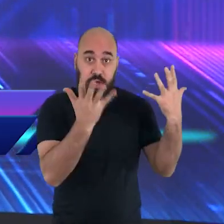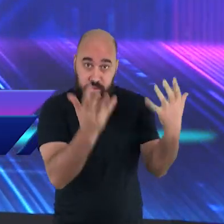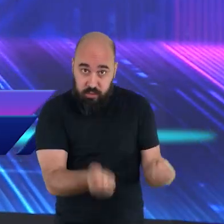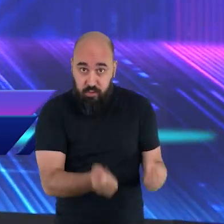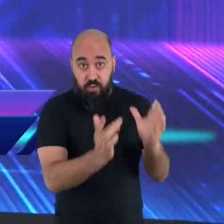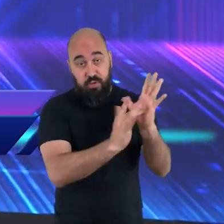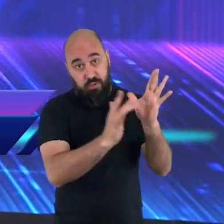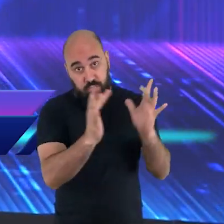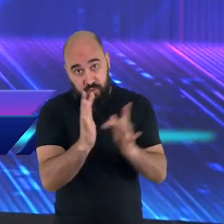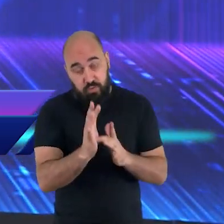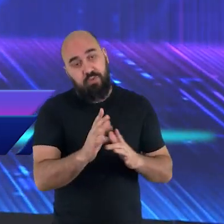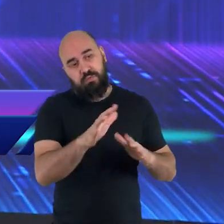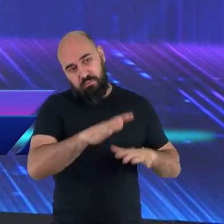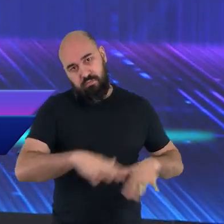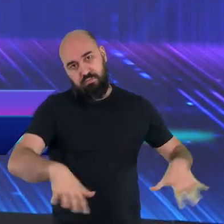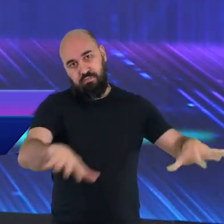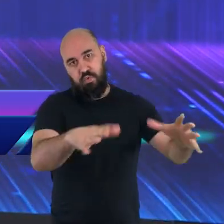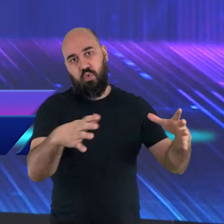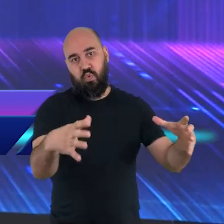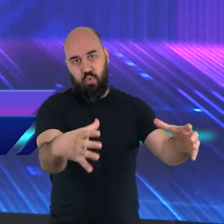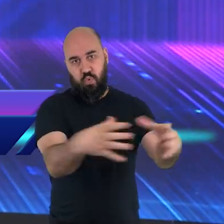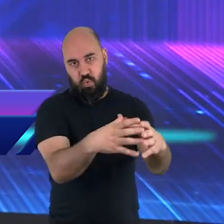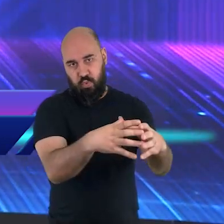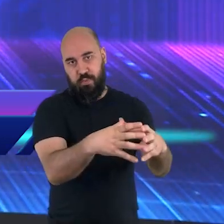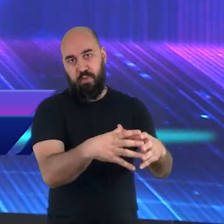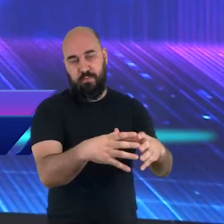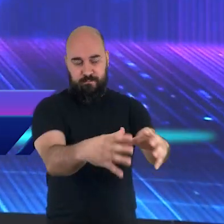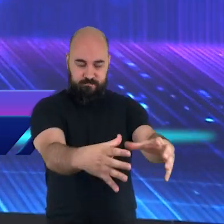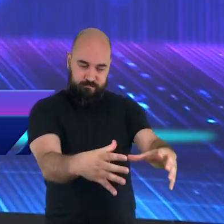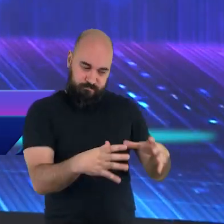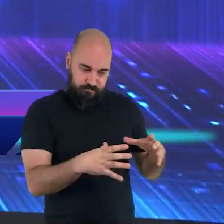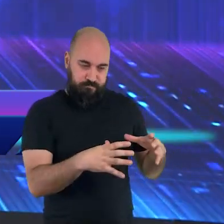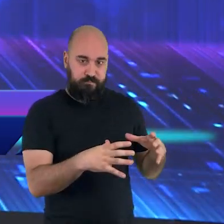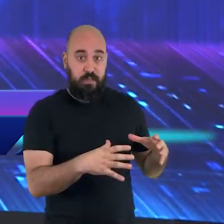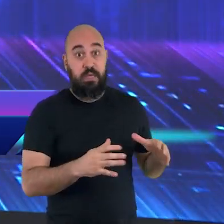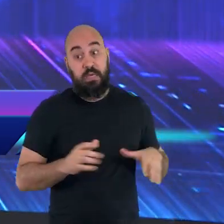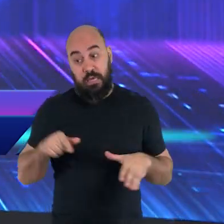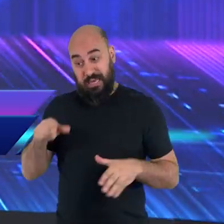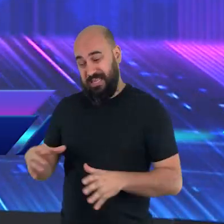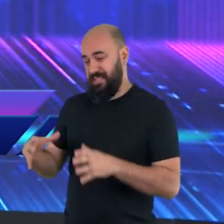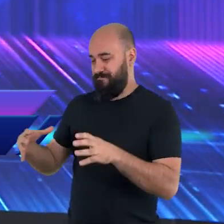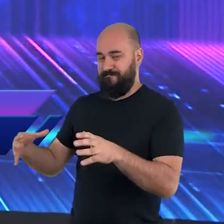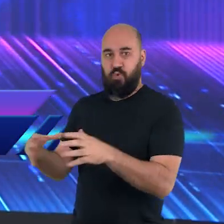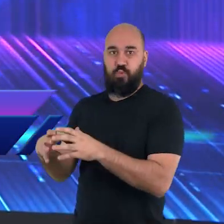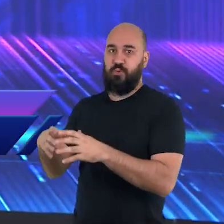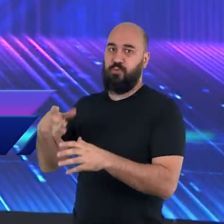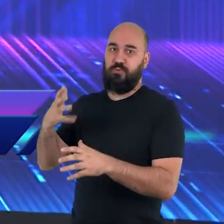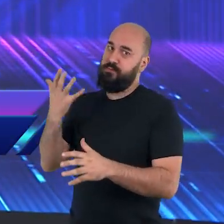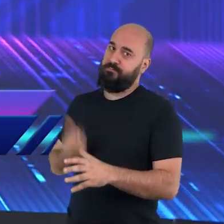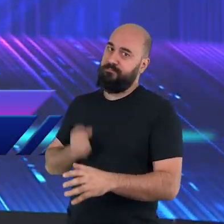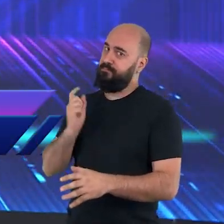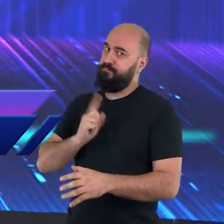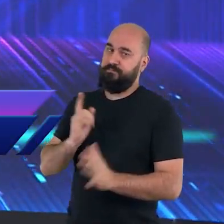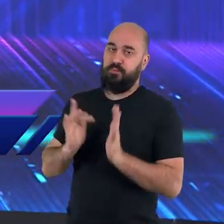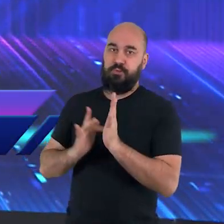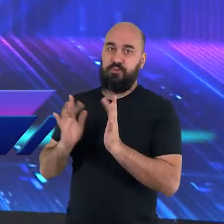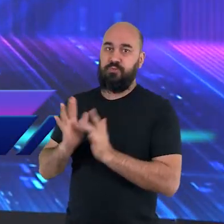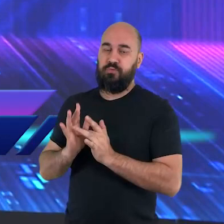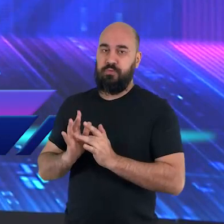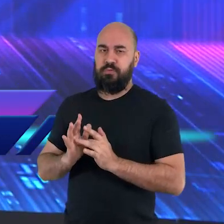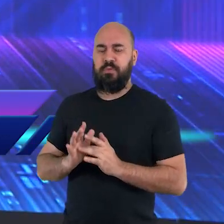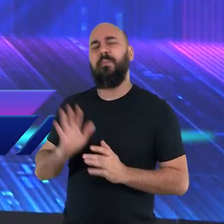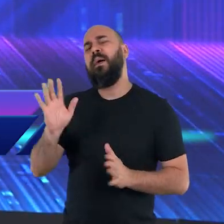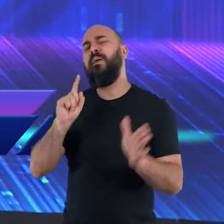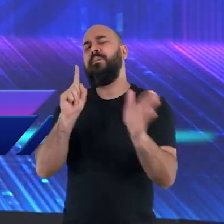Agora, em qual grupo você está? De qual grupo você fará parte? Esta